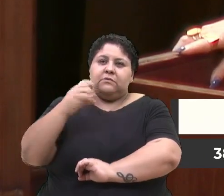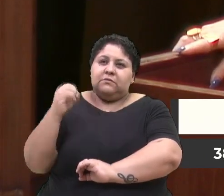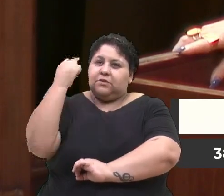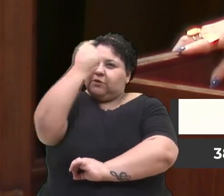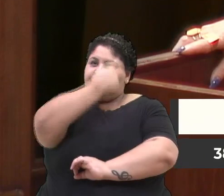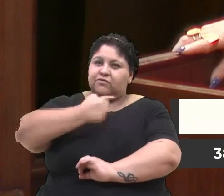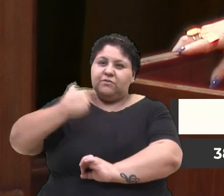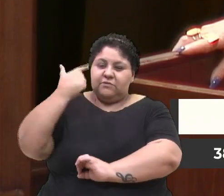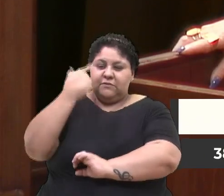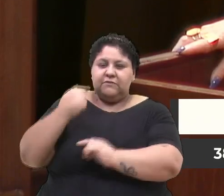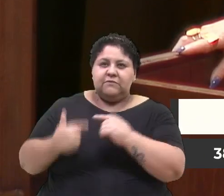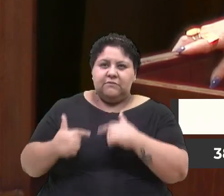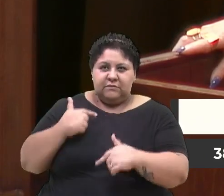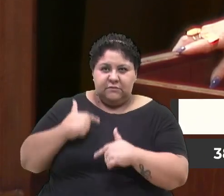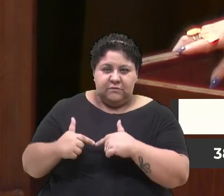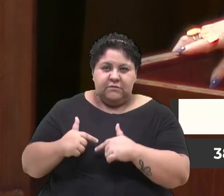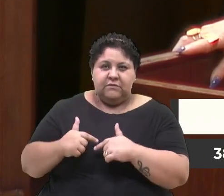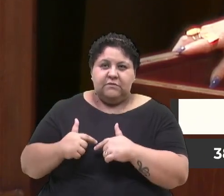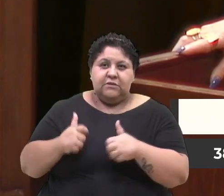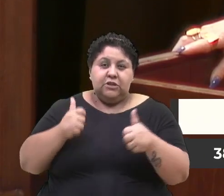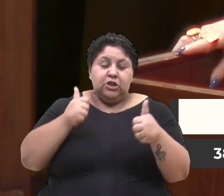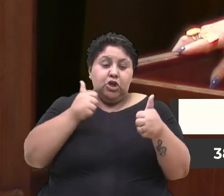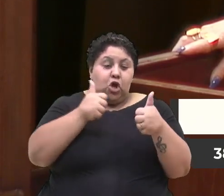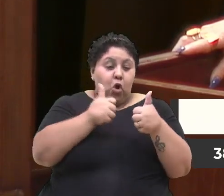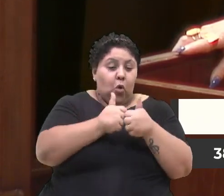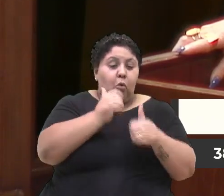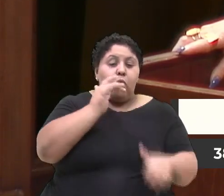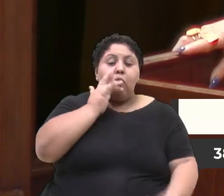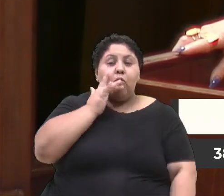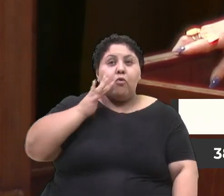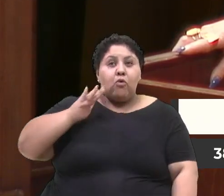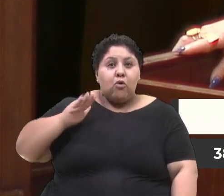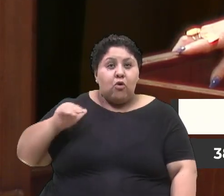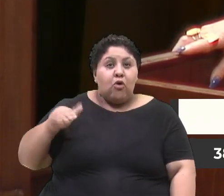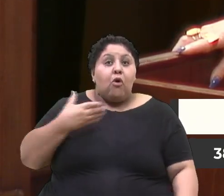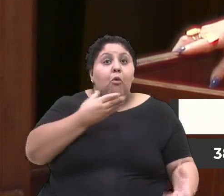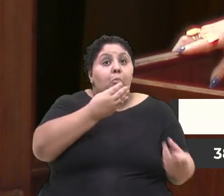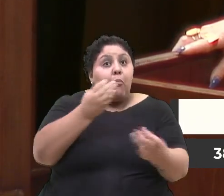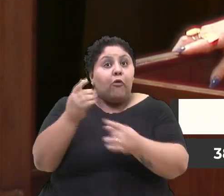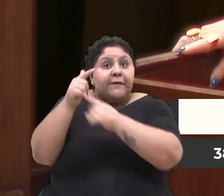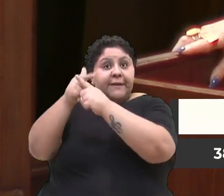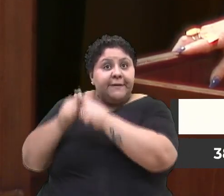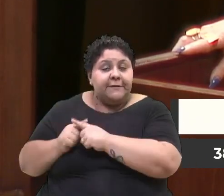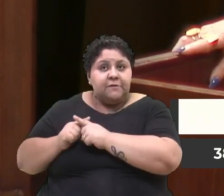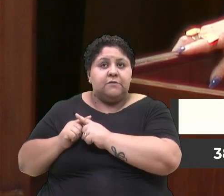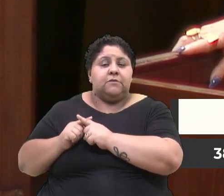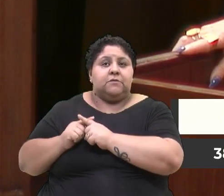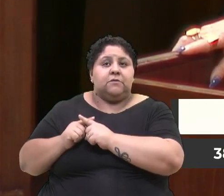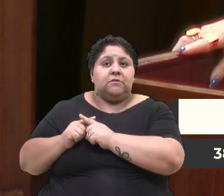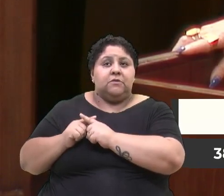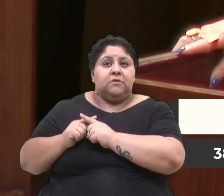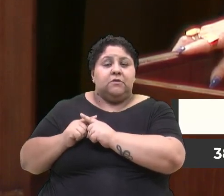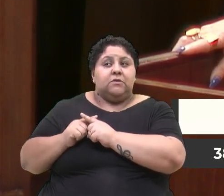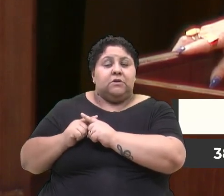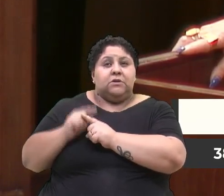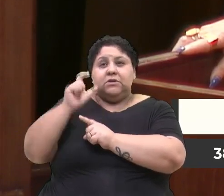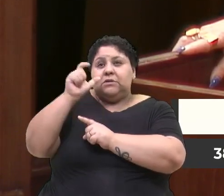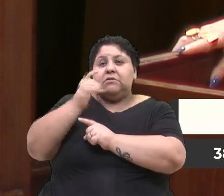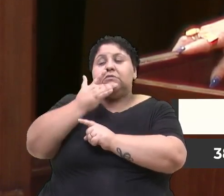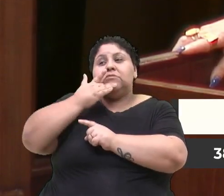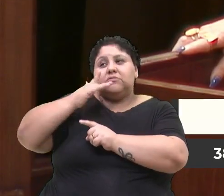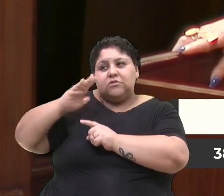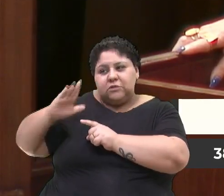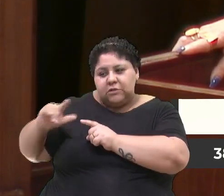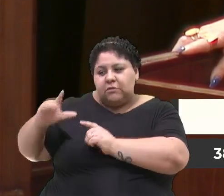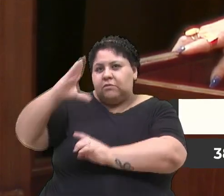trabalho com crianças, muitas vezes, vezes, são pessoas, crianças e